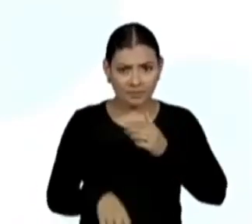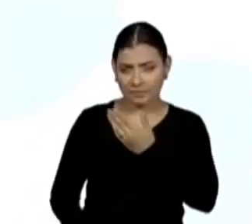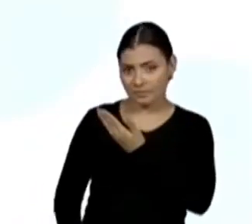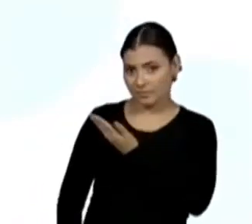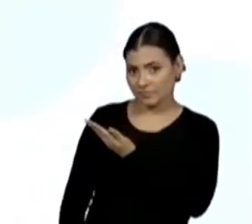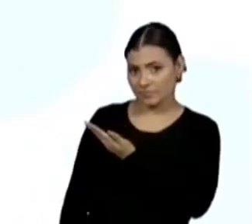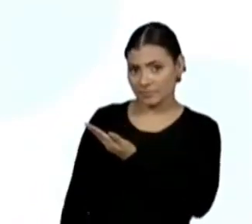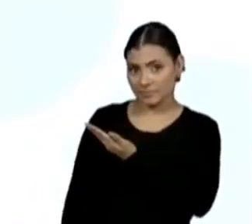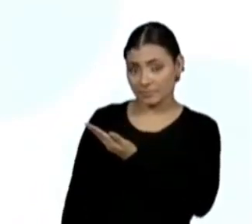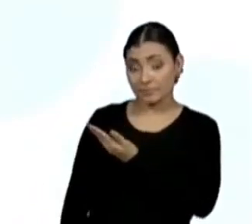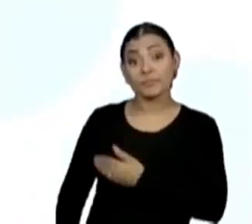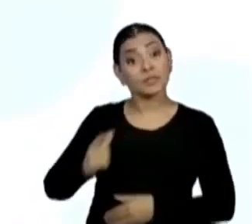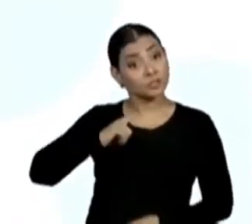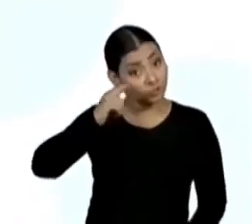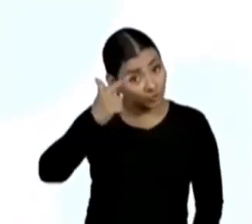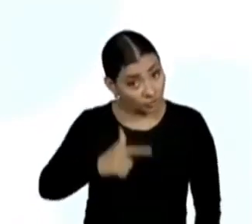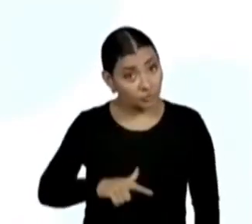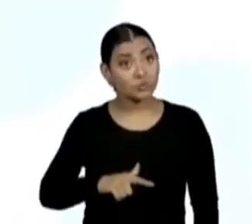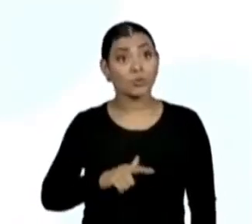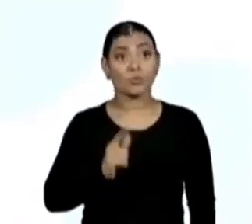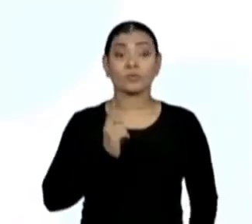eu tenho novamente